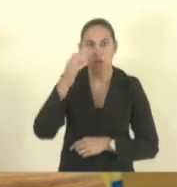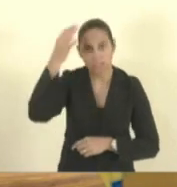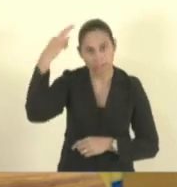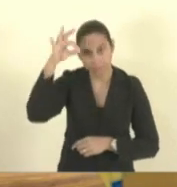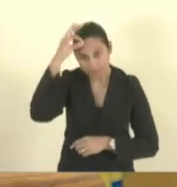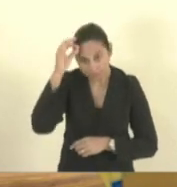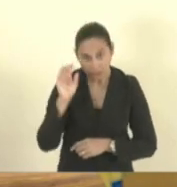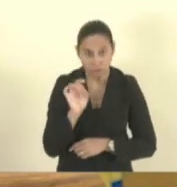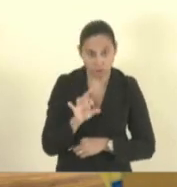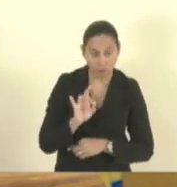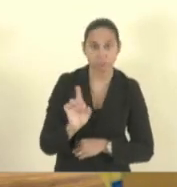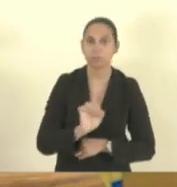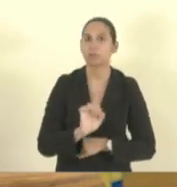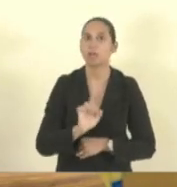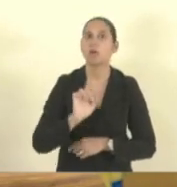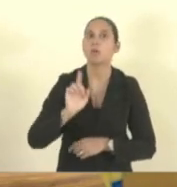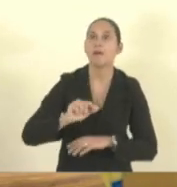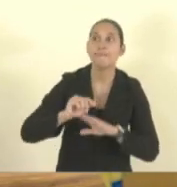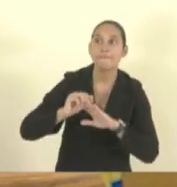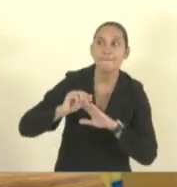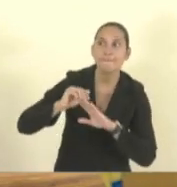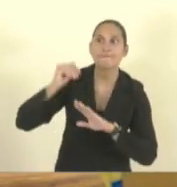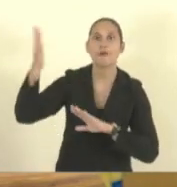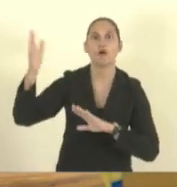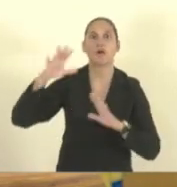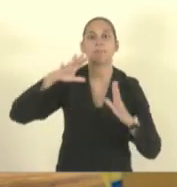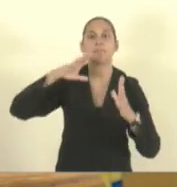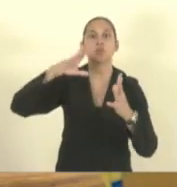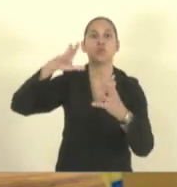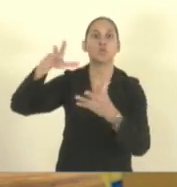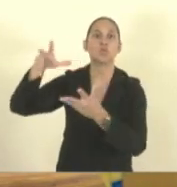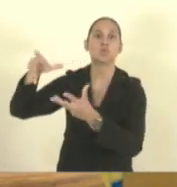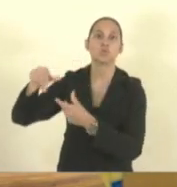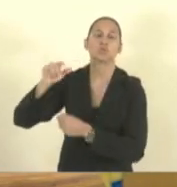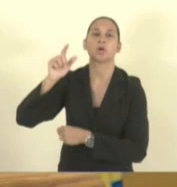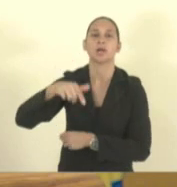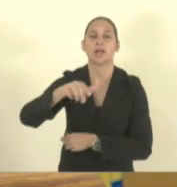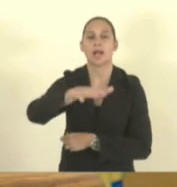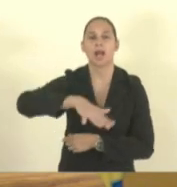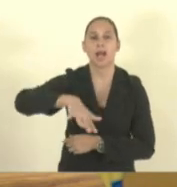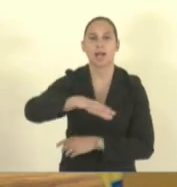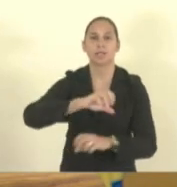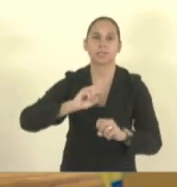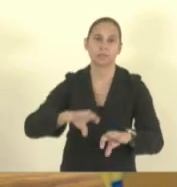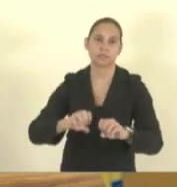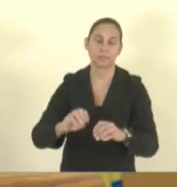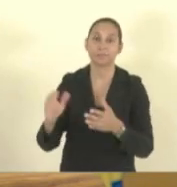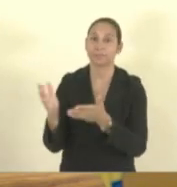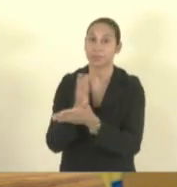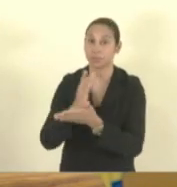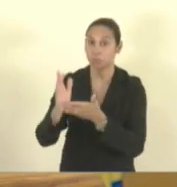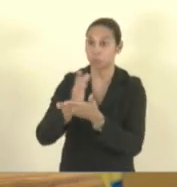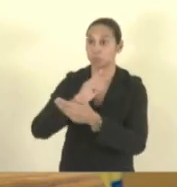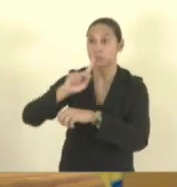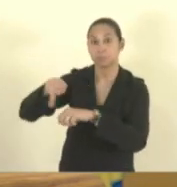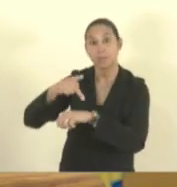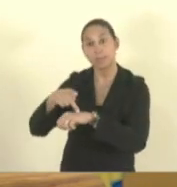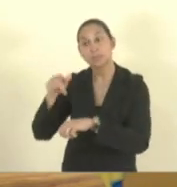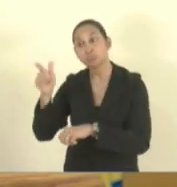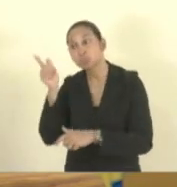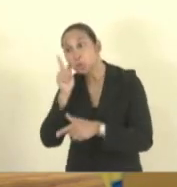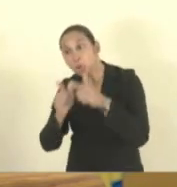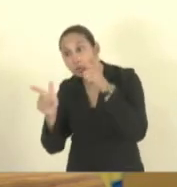falando de uma questão internacional o desafio é da educação no mundo inteiro alguns países acharam soluções de uma maneira